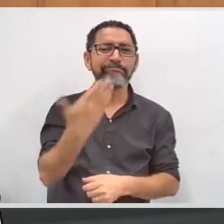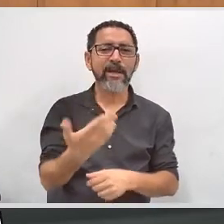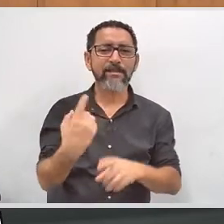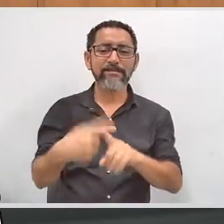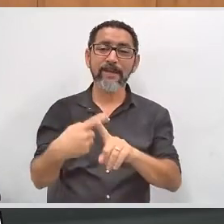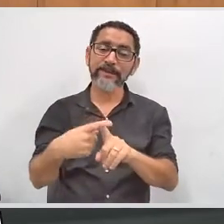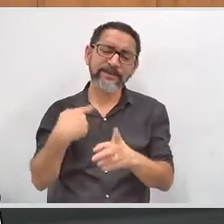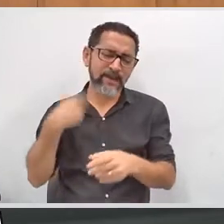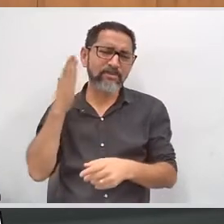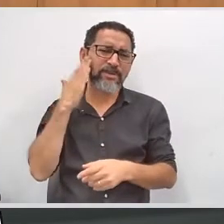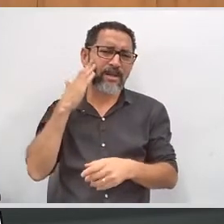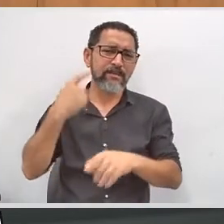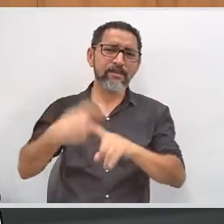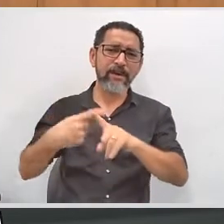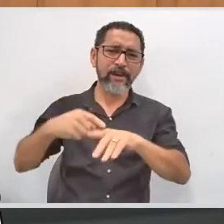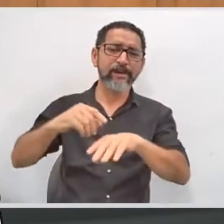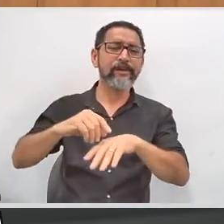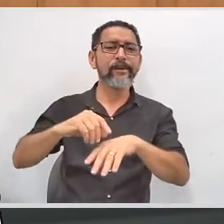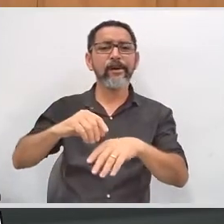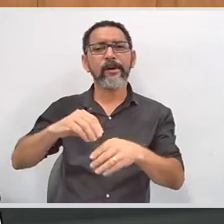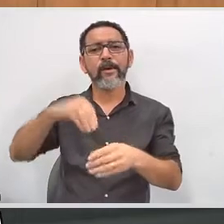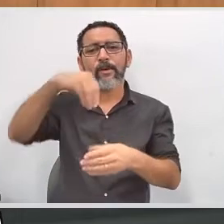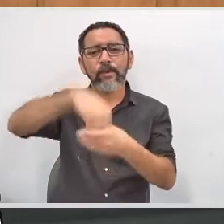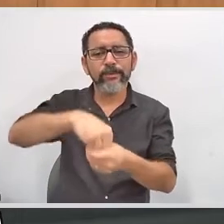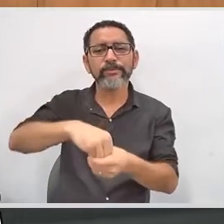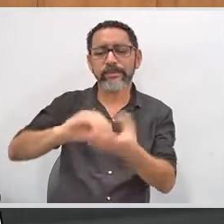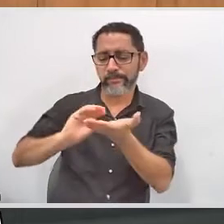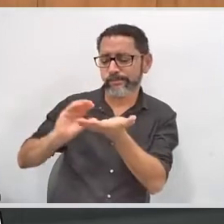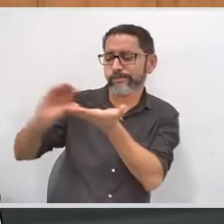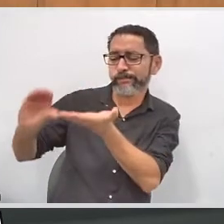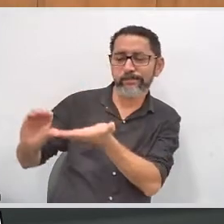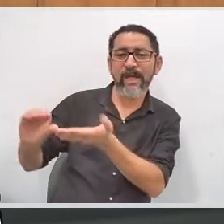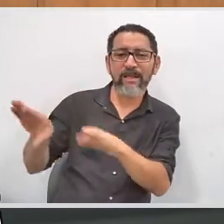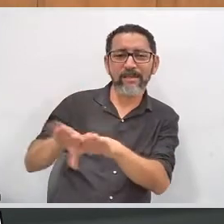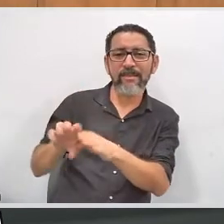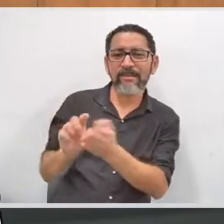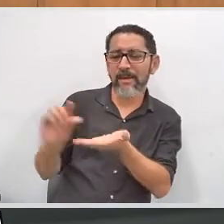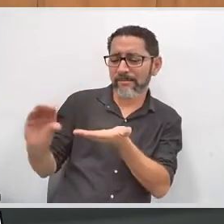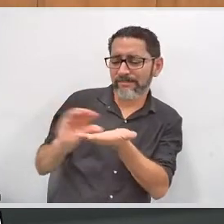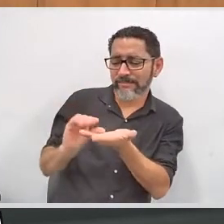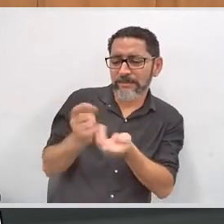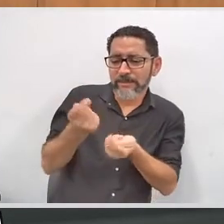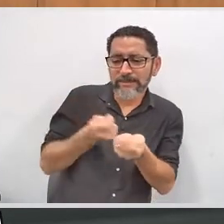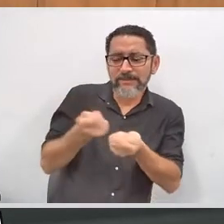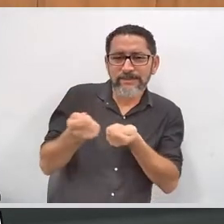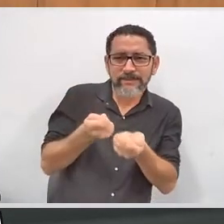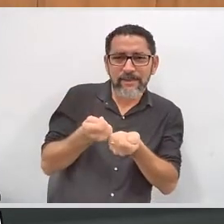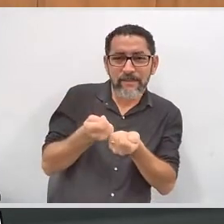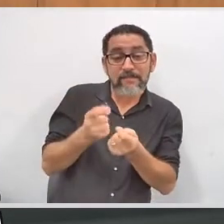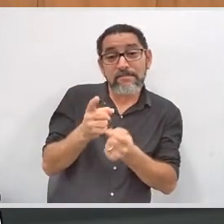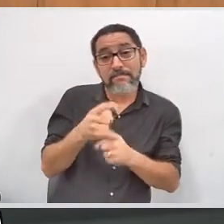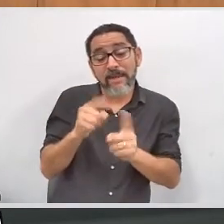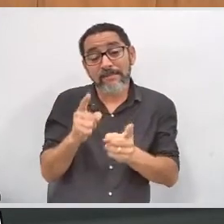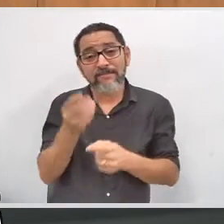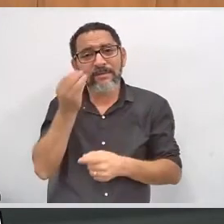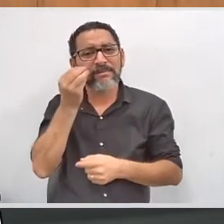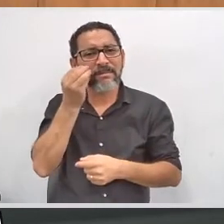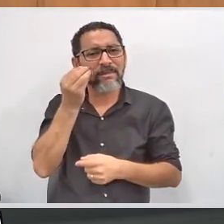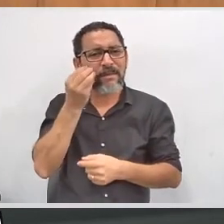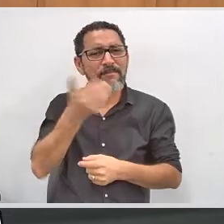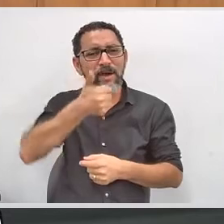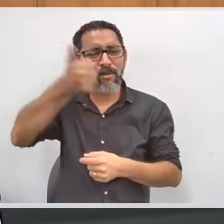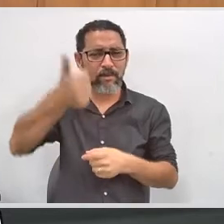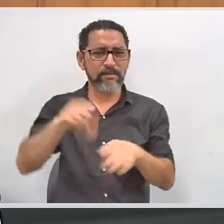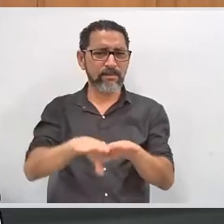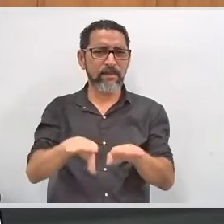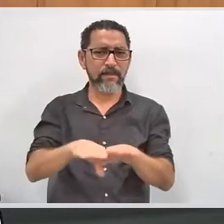orçamento esteja um pouco limitado, voltado às eleições desse ano, mas vamos procurar atender o máximo possível. Mas foi